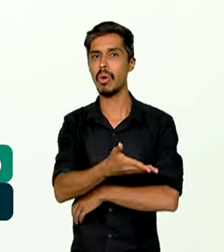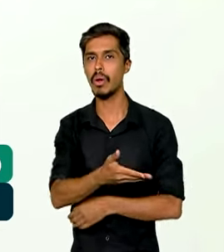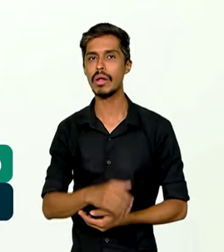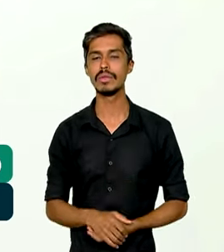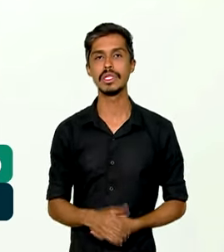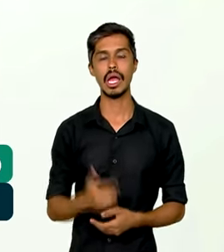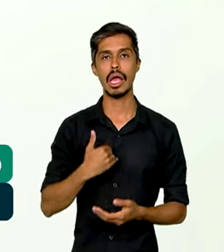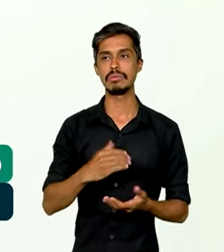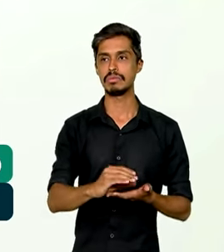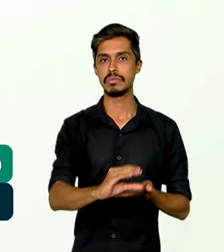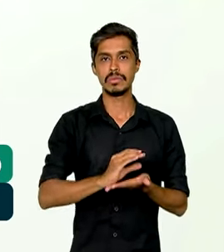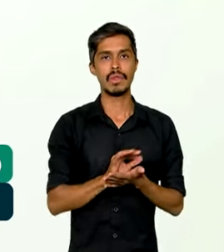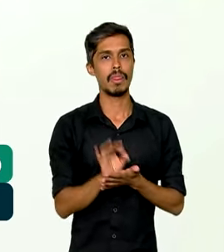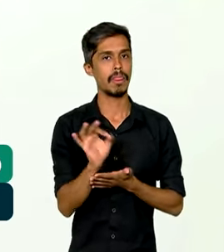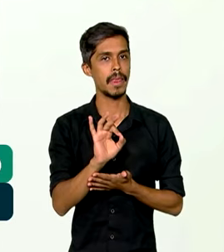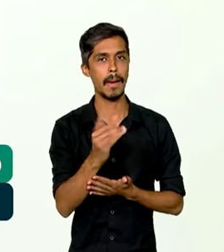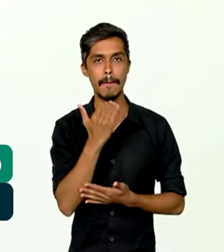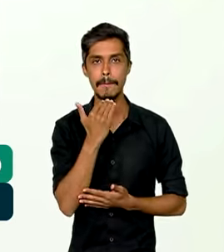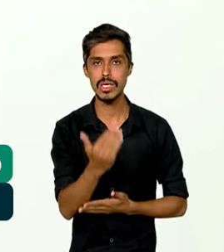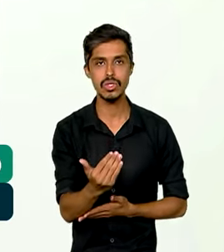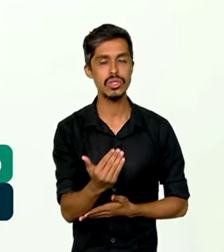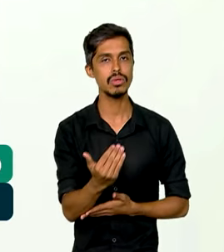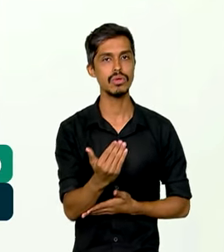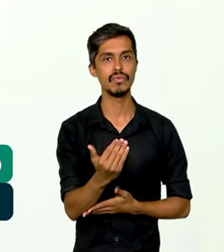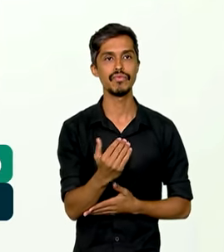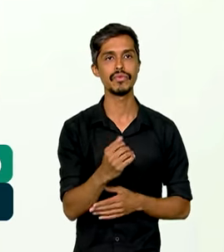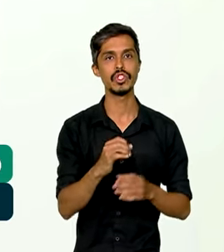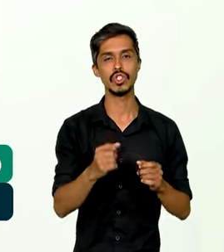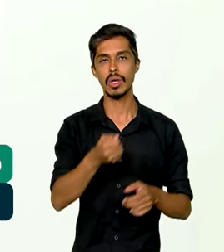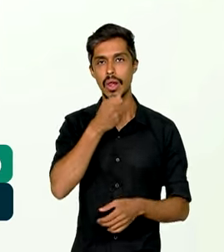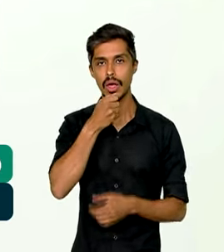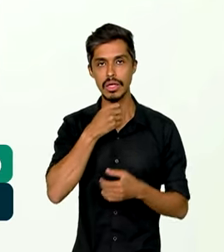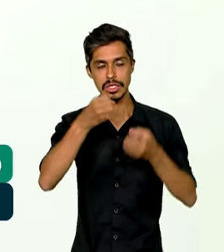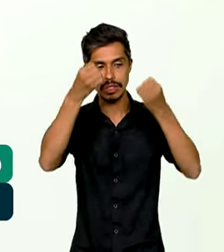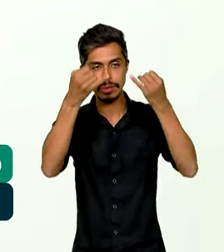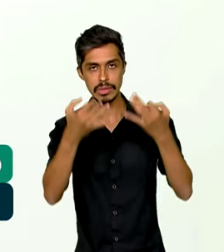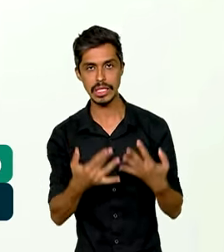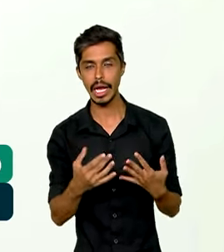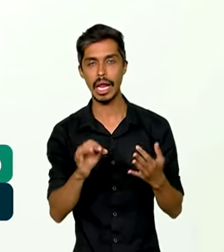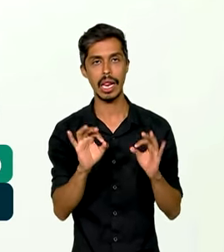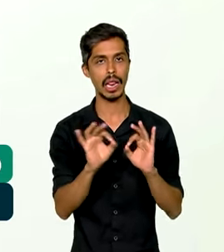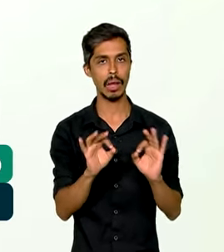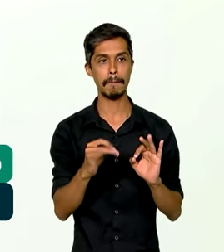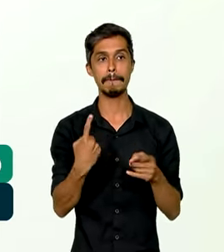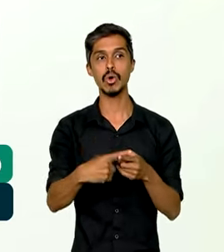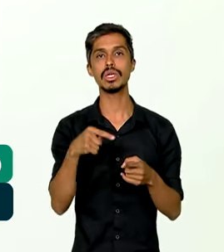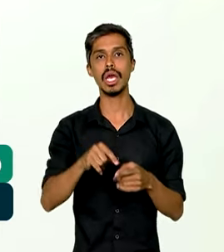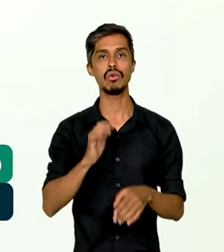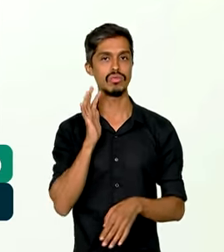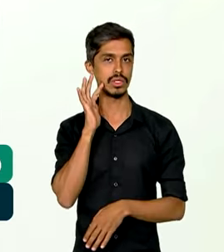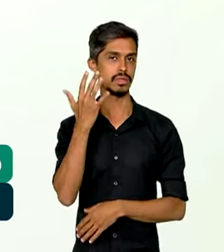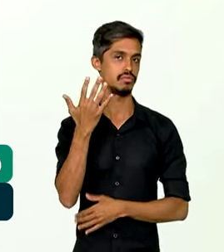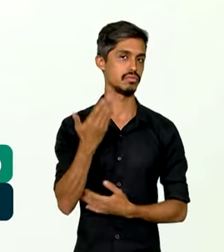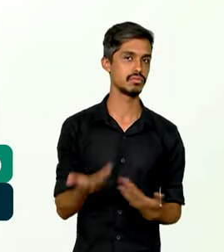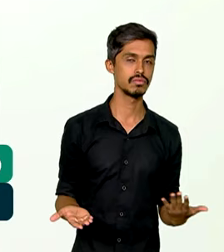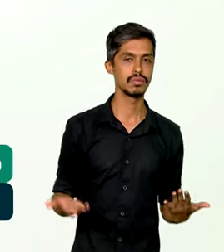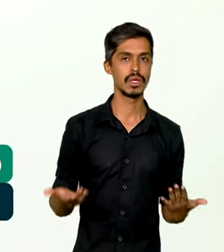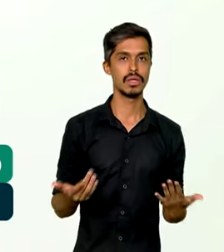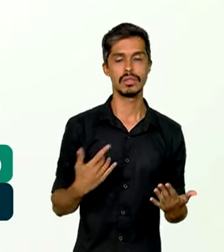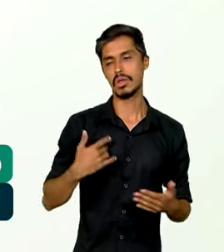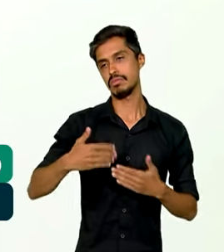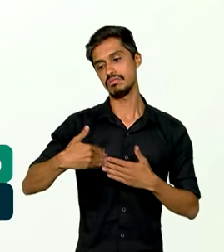recebi nenhum pedido de audiência para explicar o porquê daquilo. Então a coisa